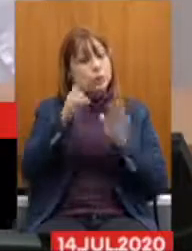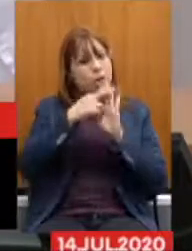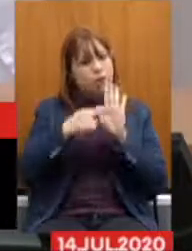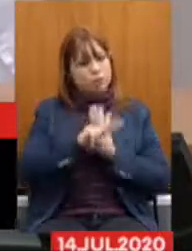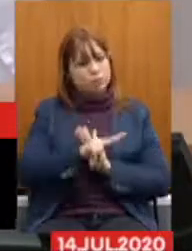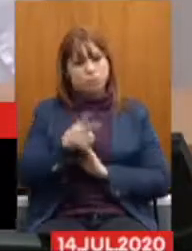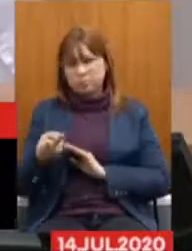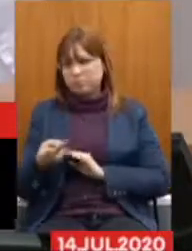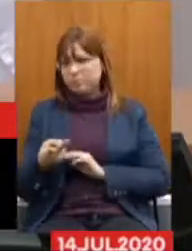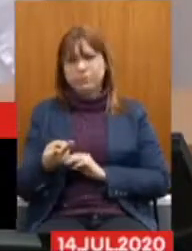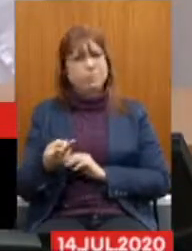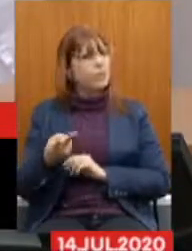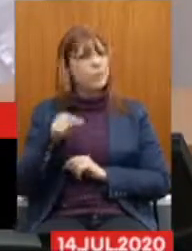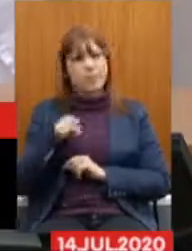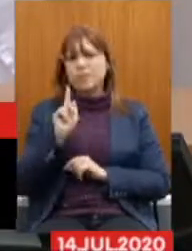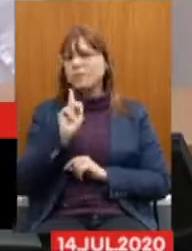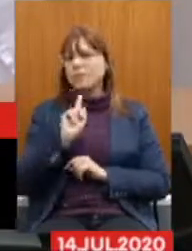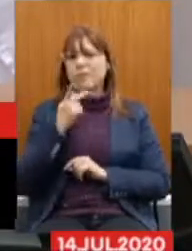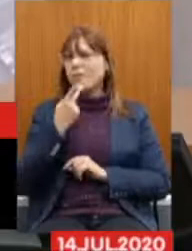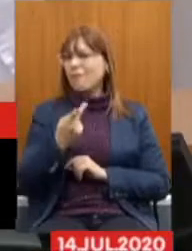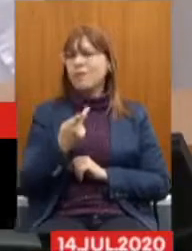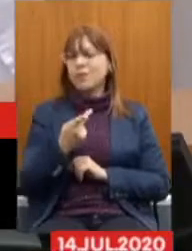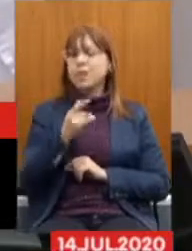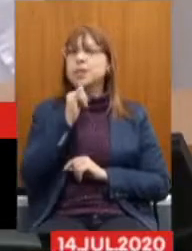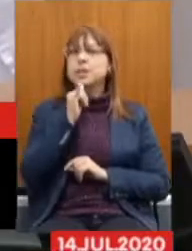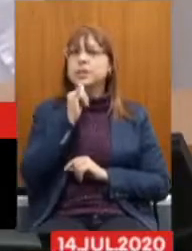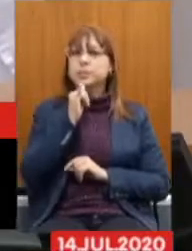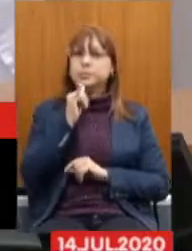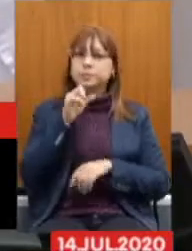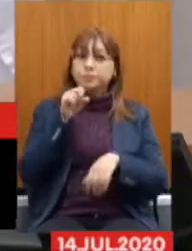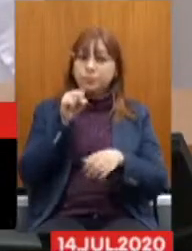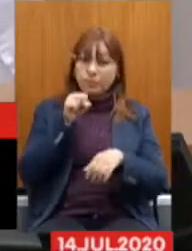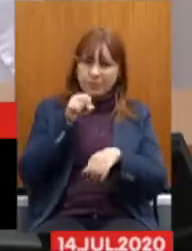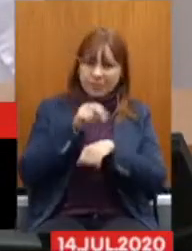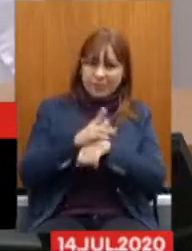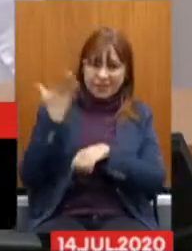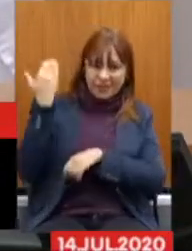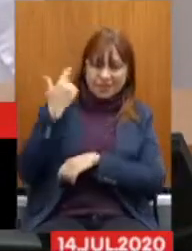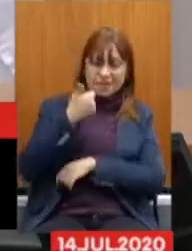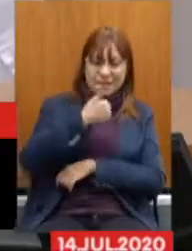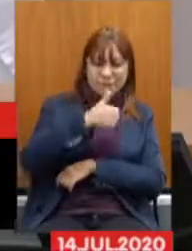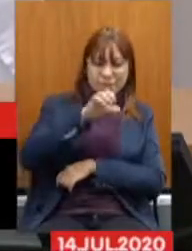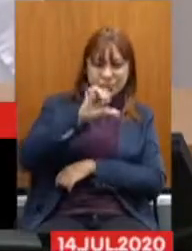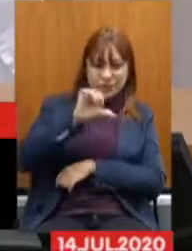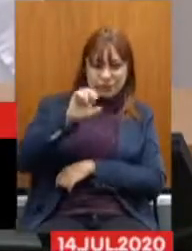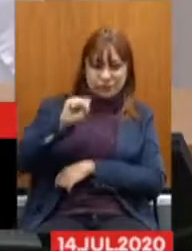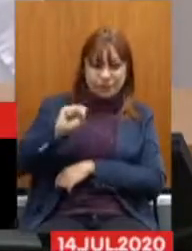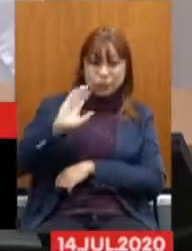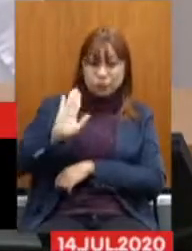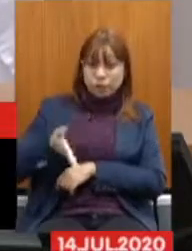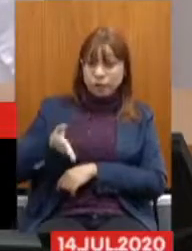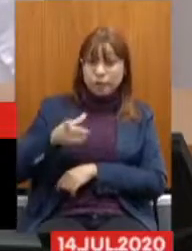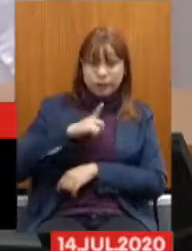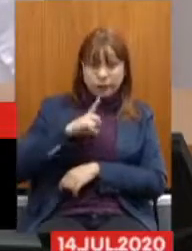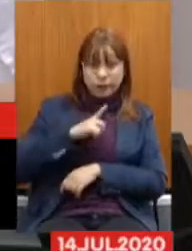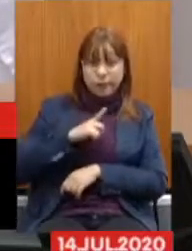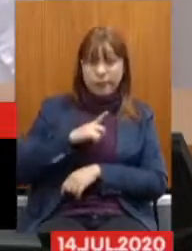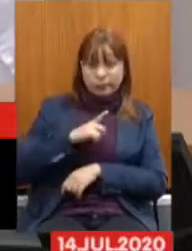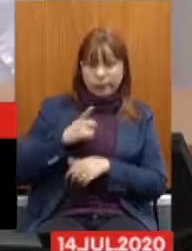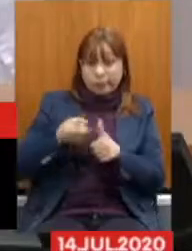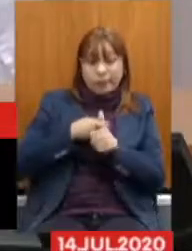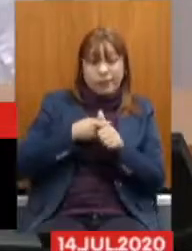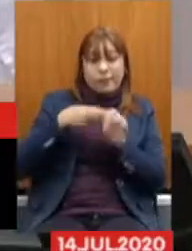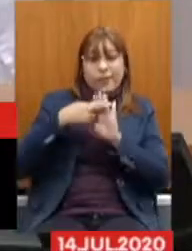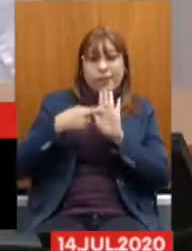Mas não foi dito Por exemplo Quem ingressou Antes de 1998 Já está vivendo Uma regra De transição